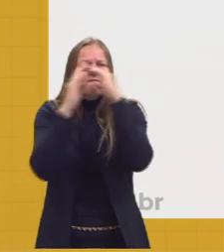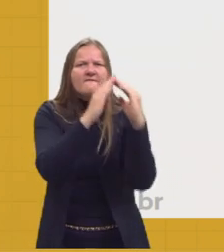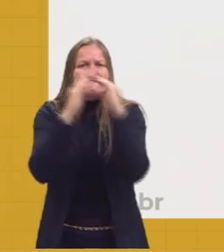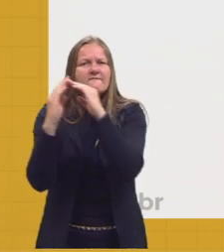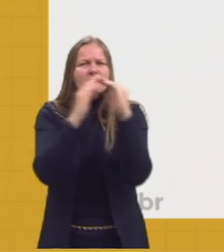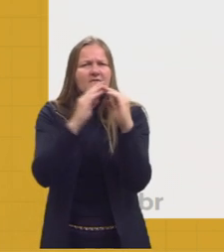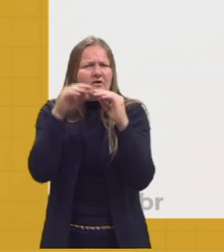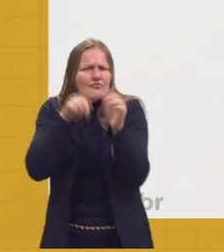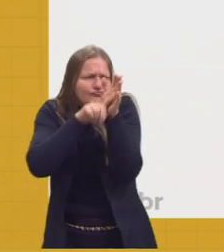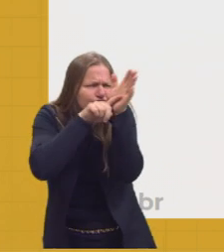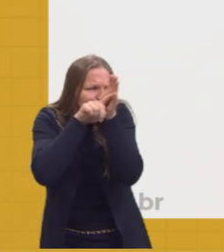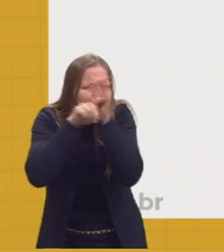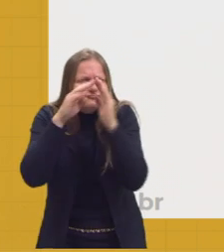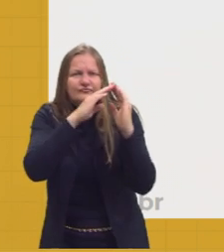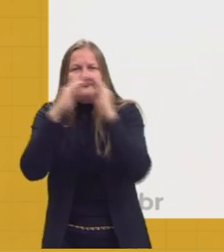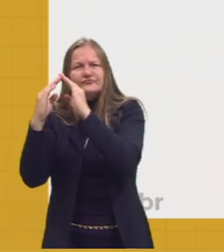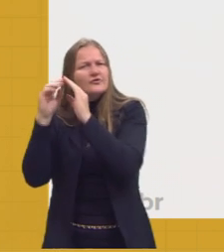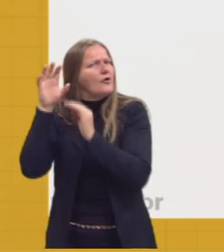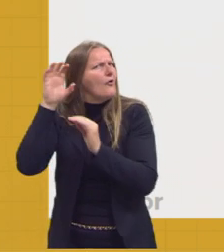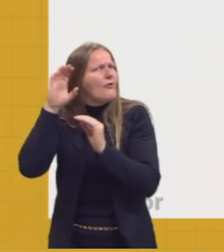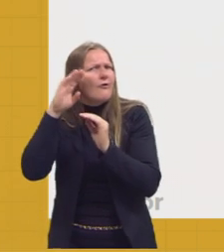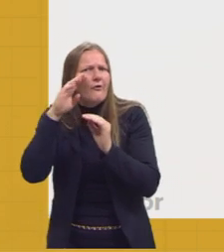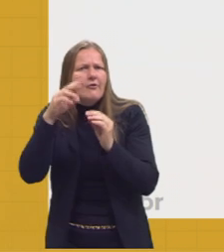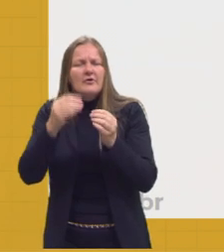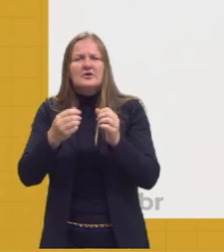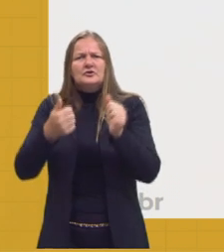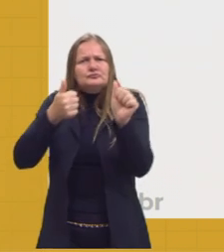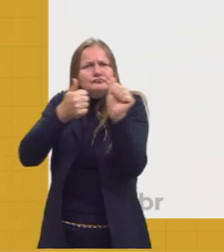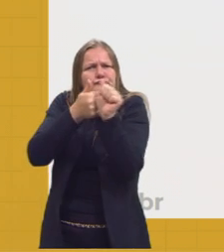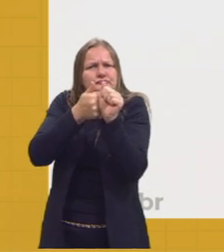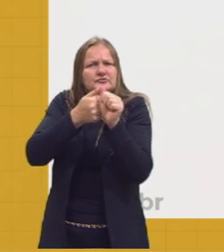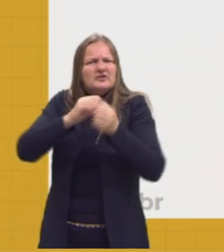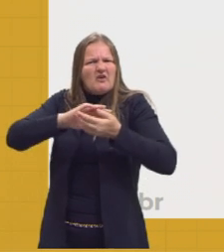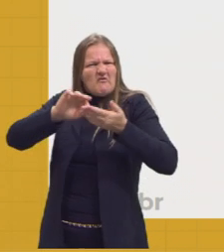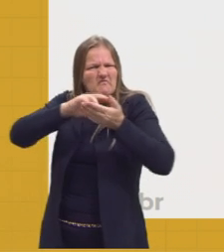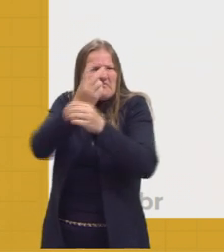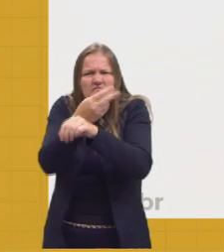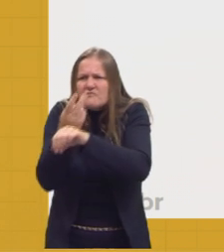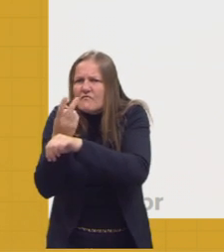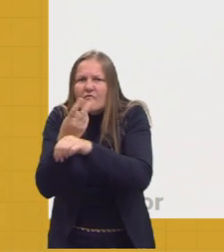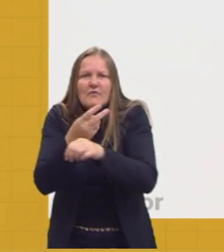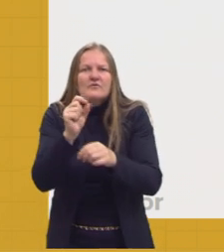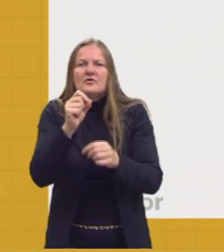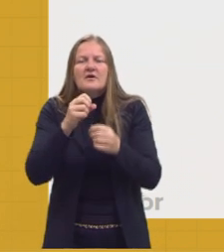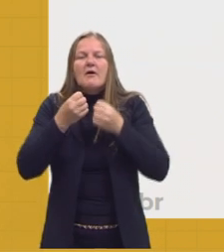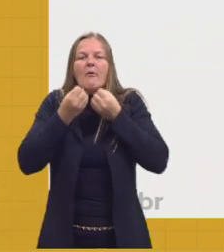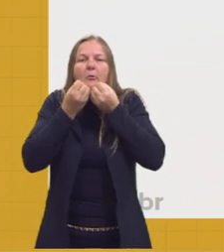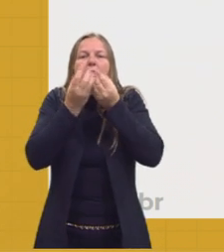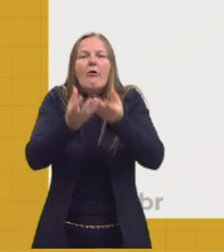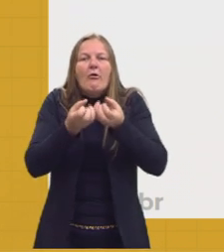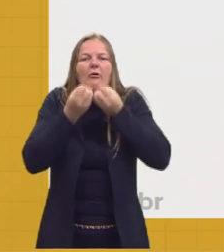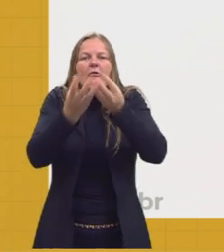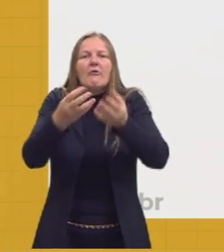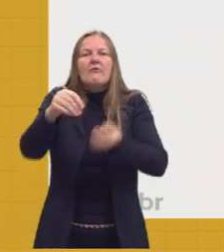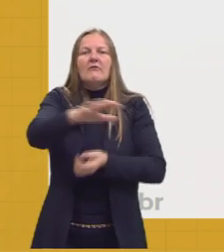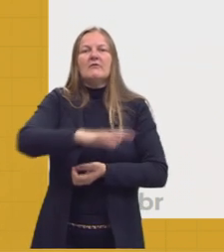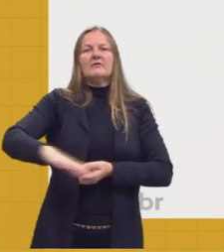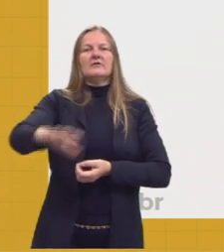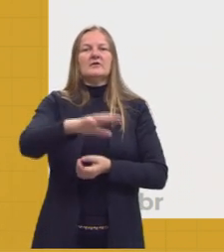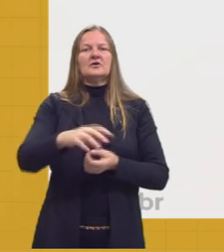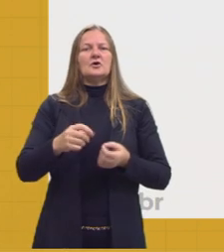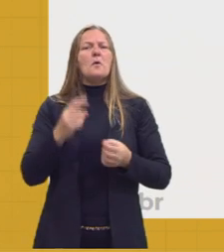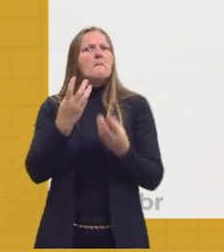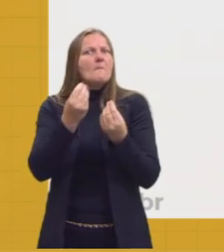vizinha pesquisa, escuta, espreita e esquadrinha, para levar à praça e ao terreiro. Muitos